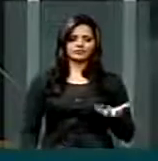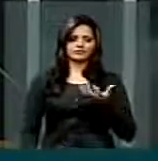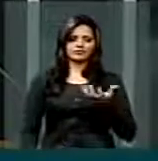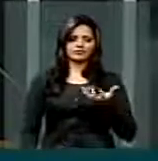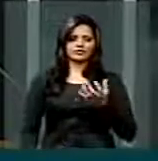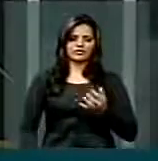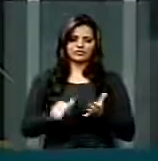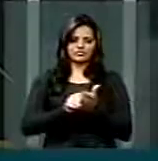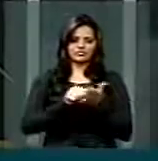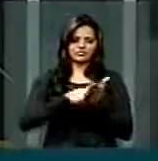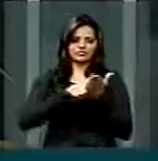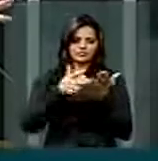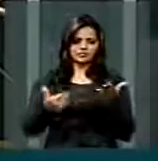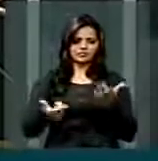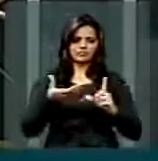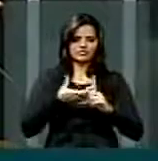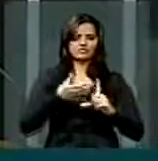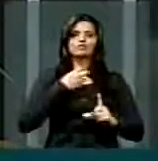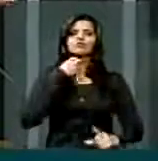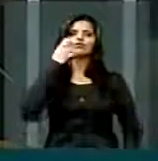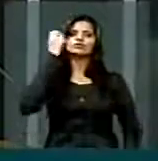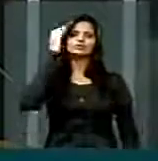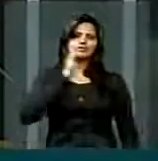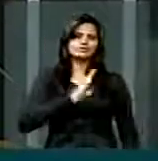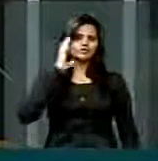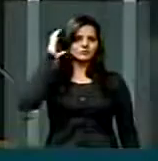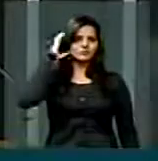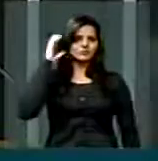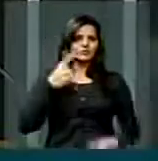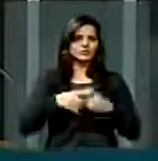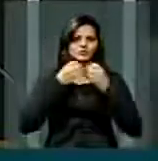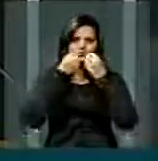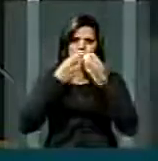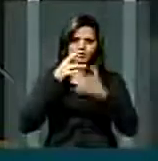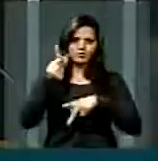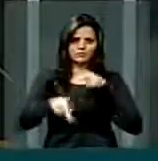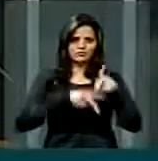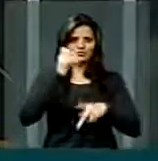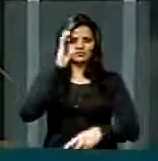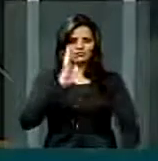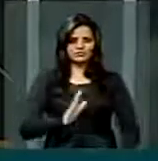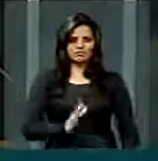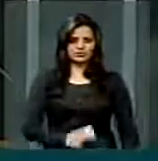que fosse colocado na mídia interna a voz do Brasil, porque beneficia todo o nosso povo brasileiro. Gostaria que fosse mídia